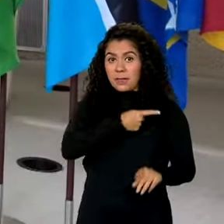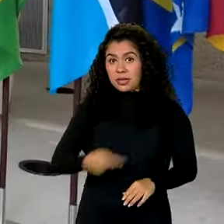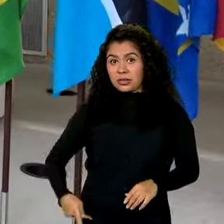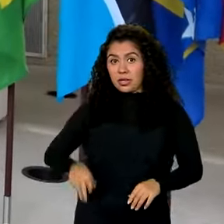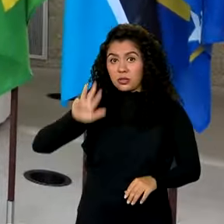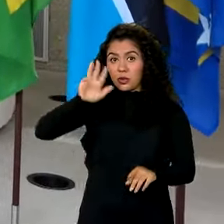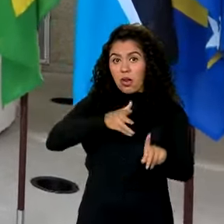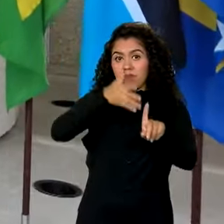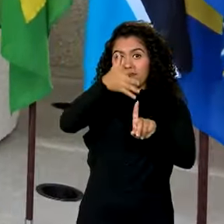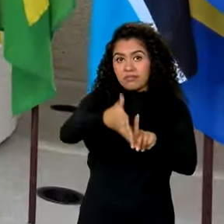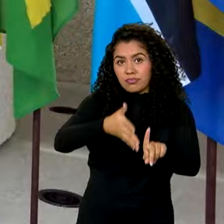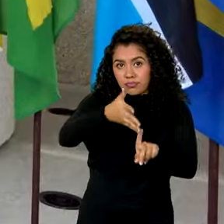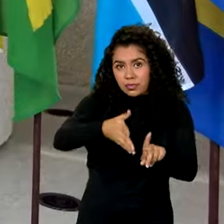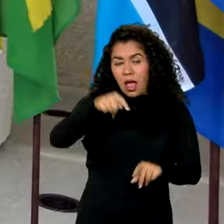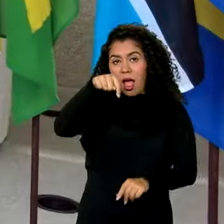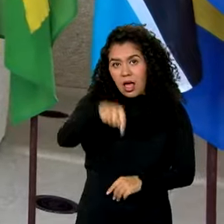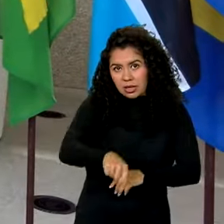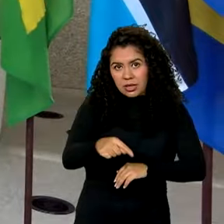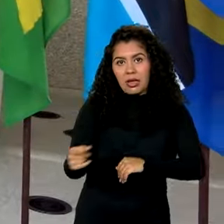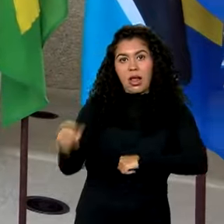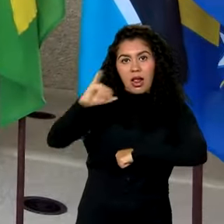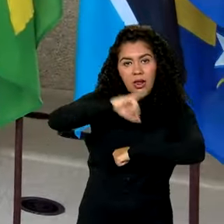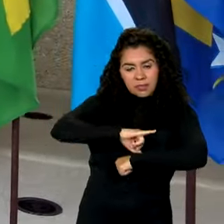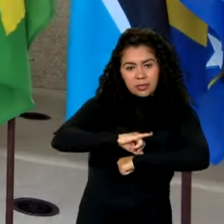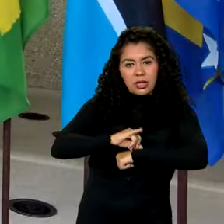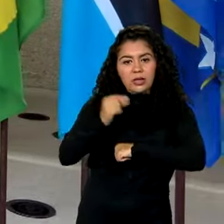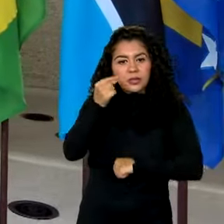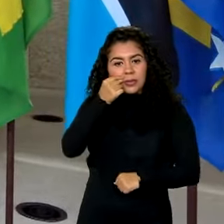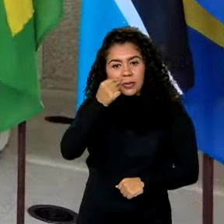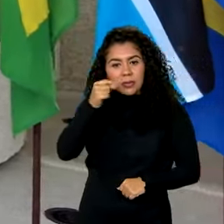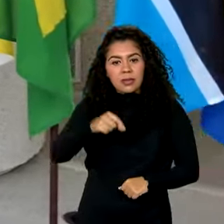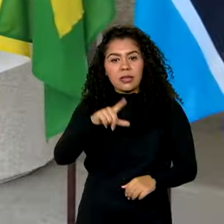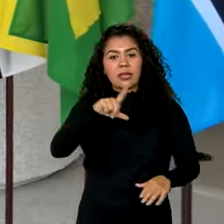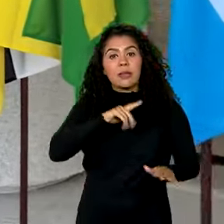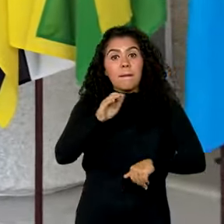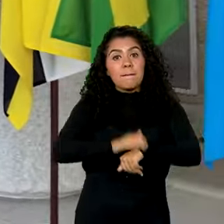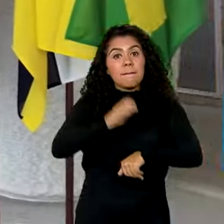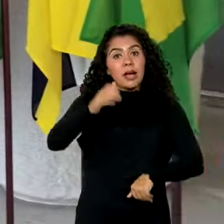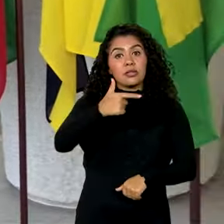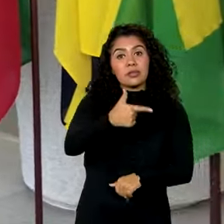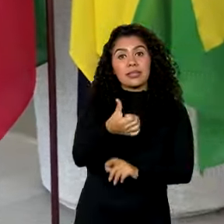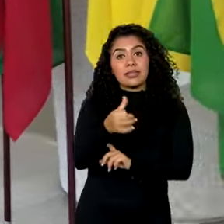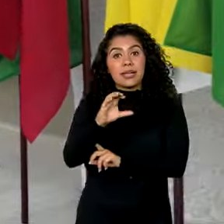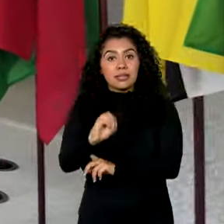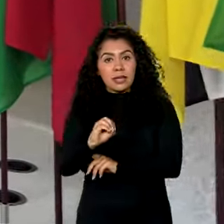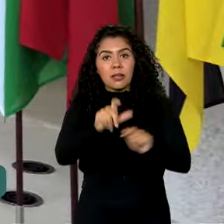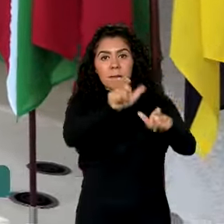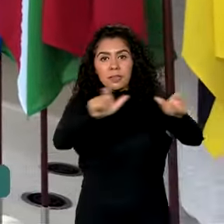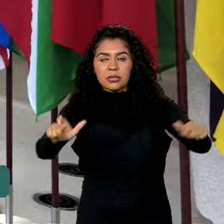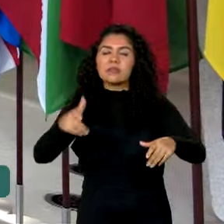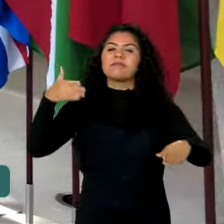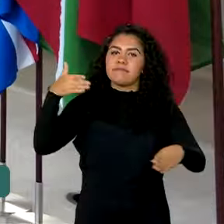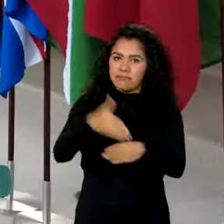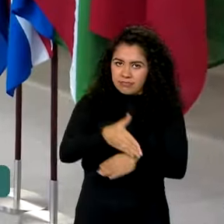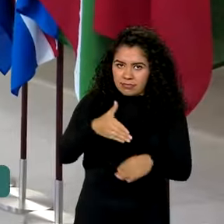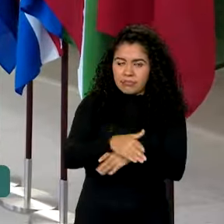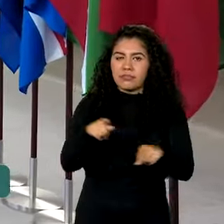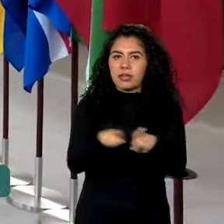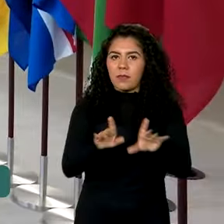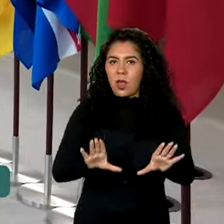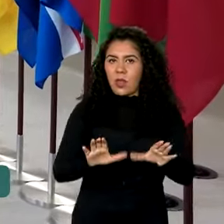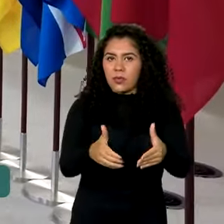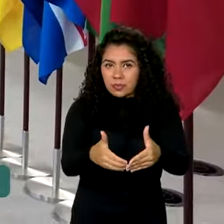cerimônia aqui em Genebra. Além do Brasil, mais de 260 membros fazem parte da coalizão,